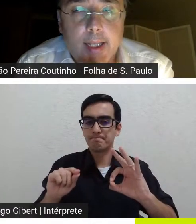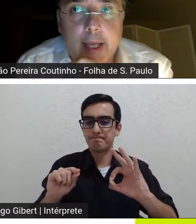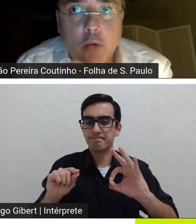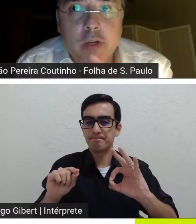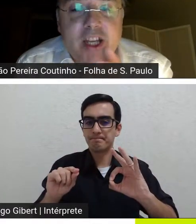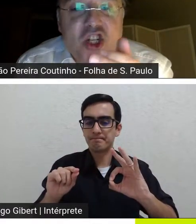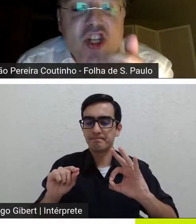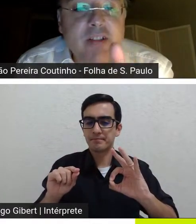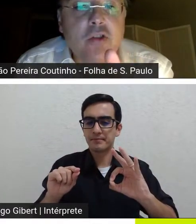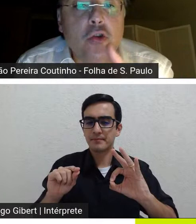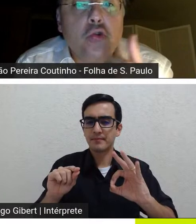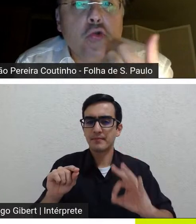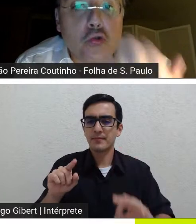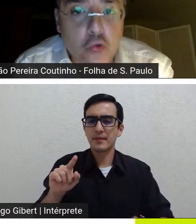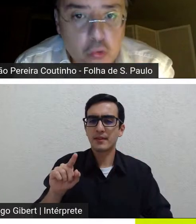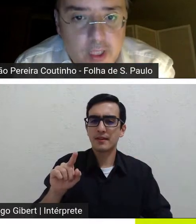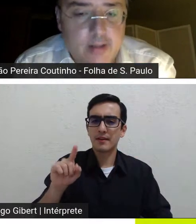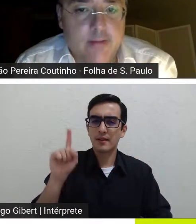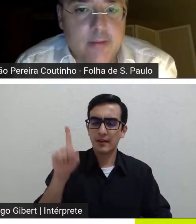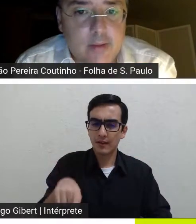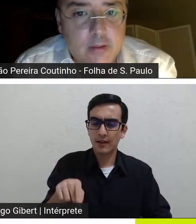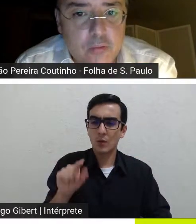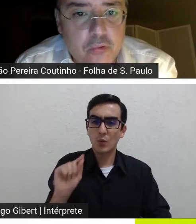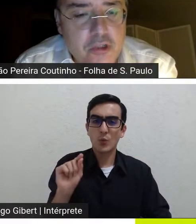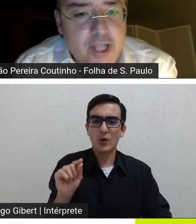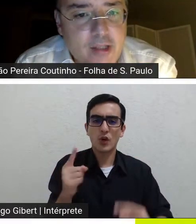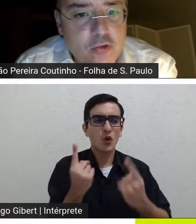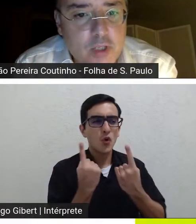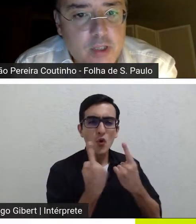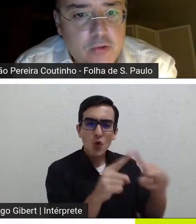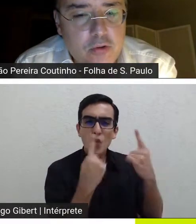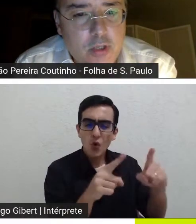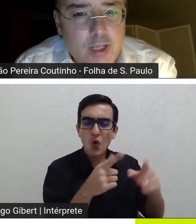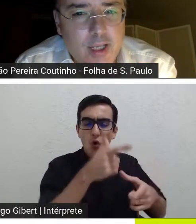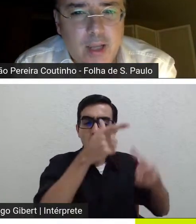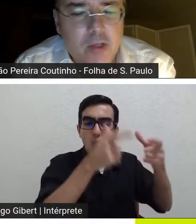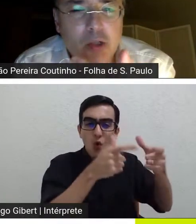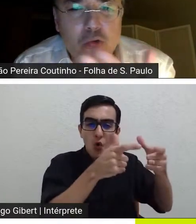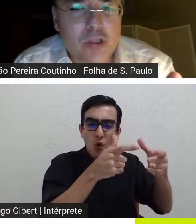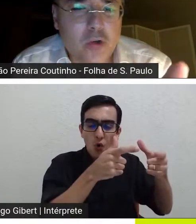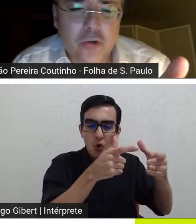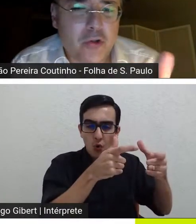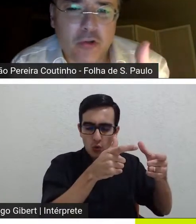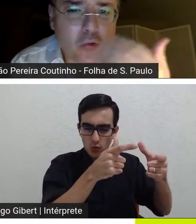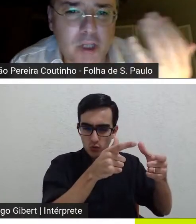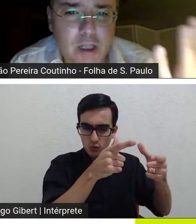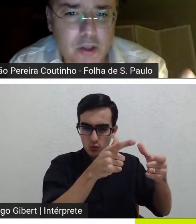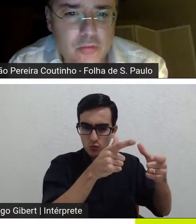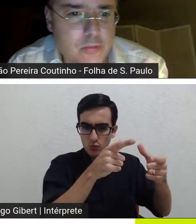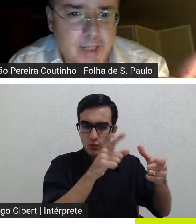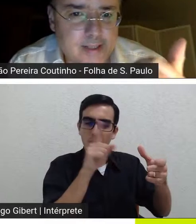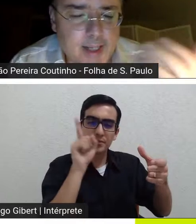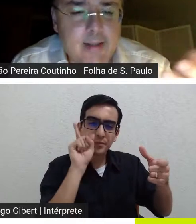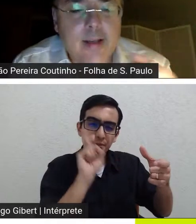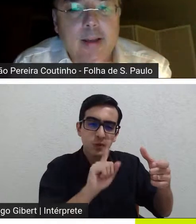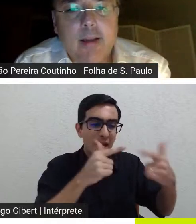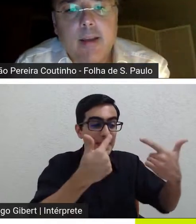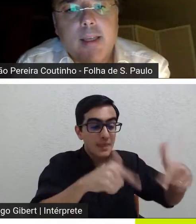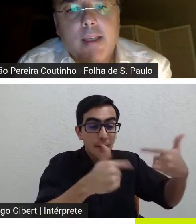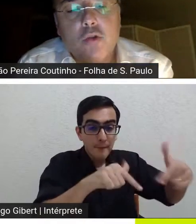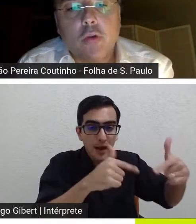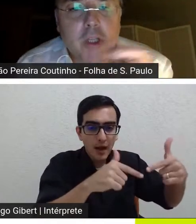ele era um agente de tortura dos Estados Unidos creio que na luta contra o terrorismo etc